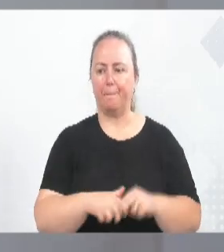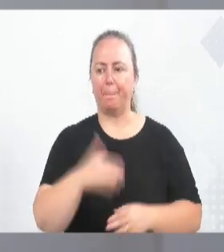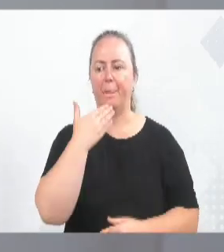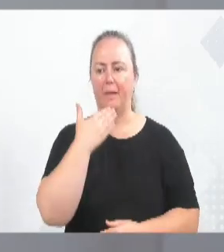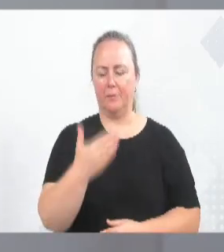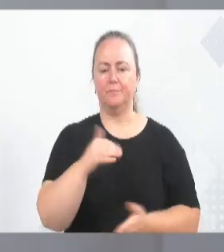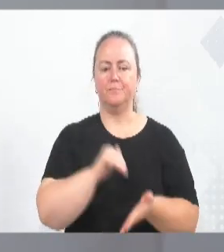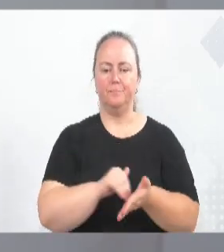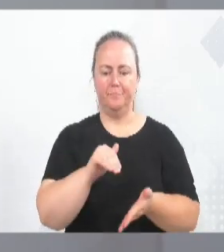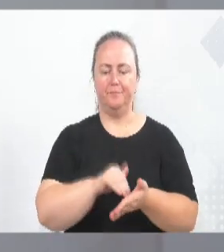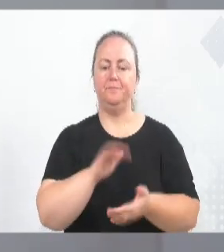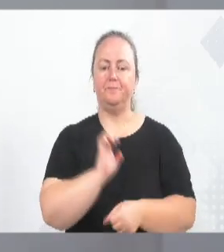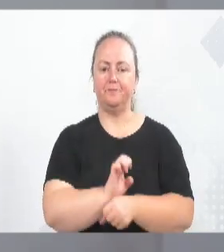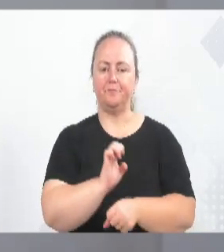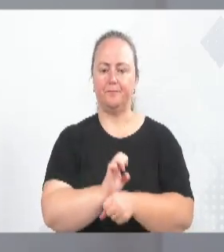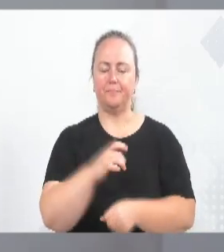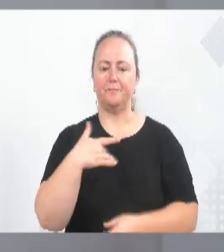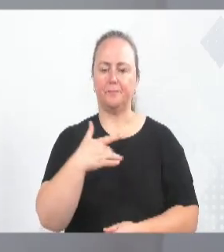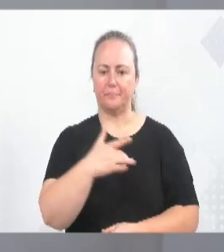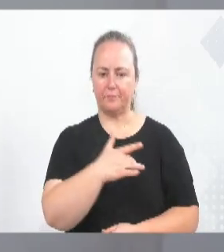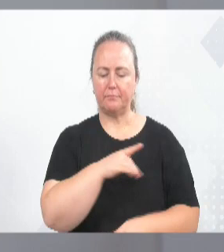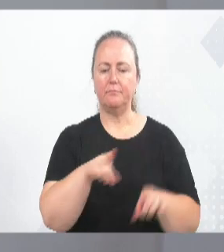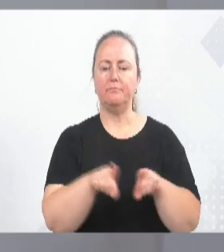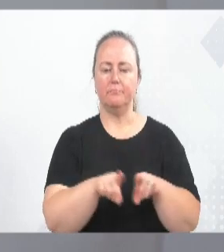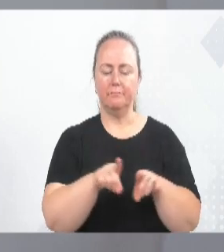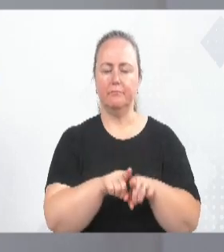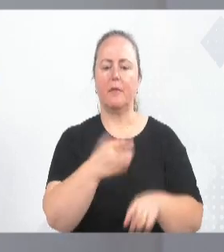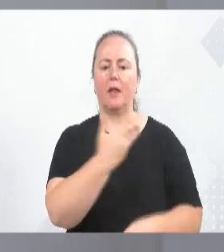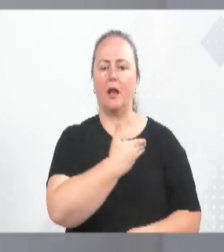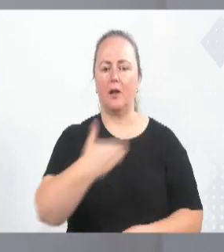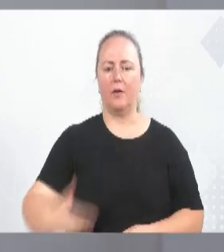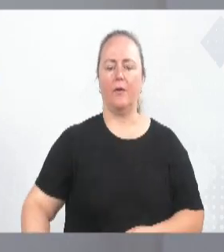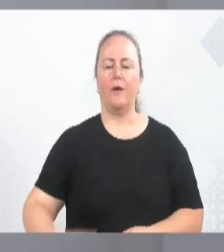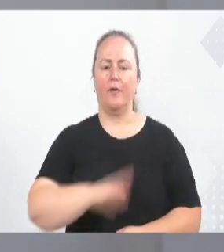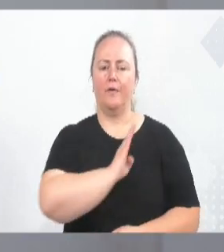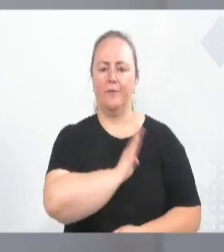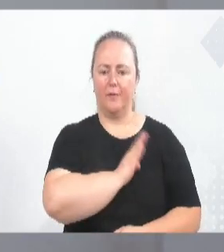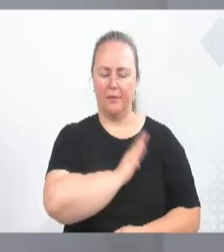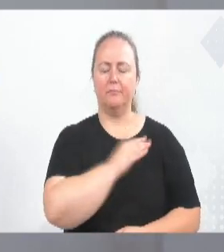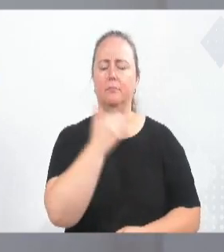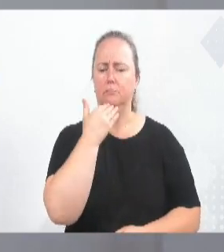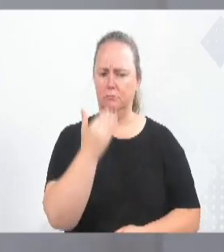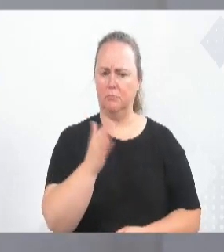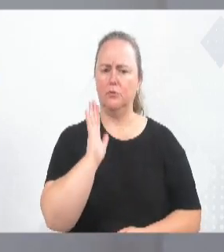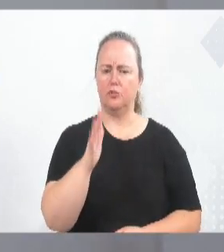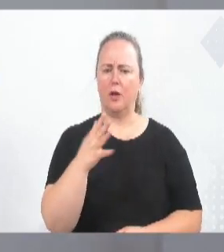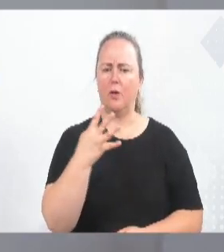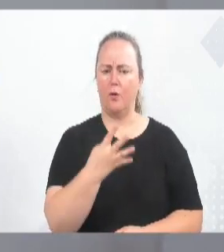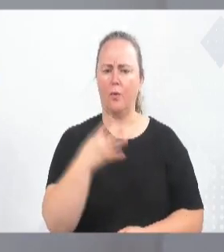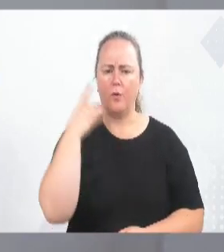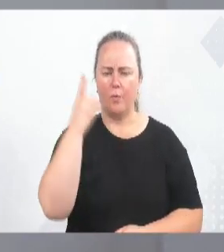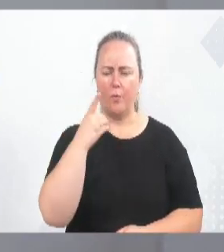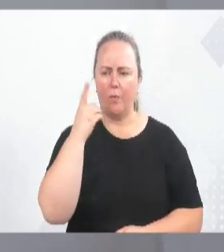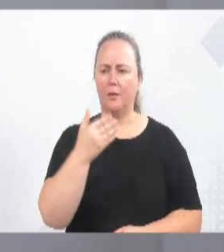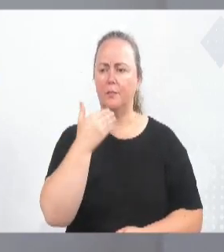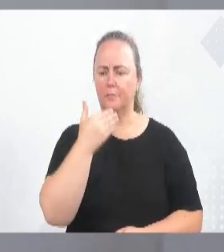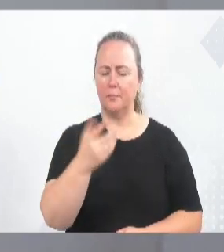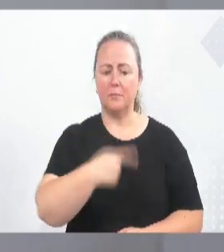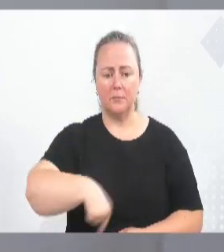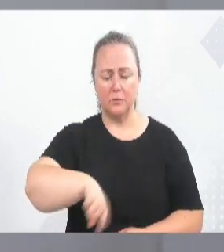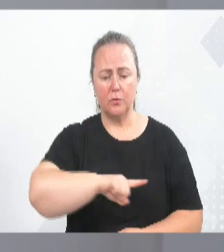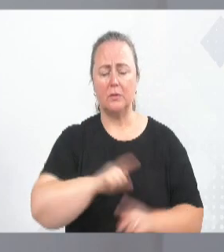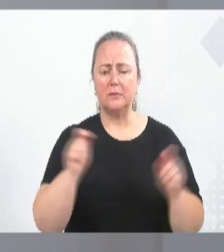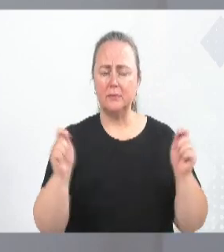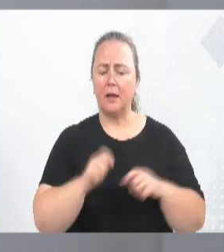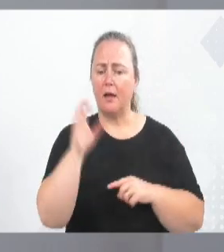faço um apelo ao governador Josinho Mello, conversei com os quatro deputados, pedindo para que eles pudessem fazer essa intervenção, para que nós, rapidamente,